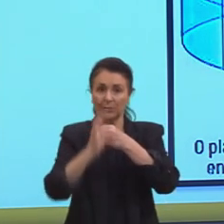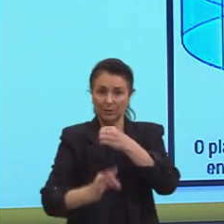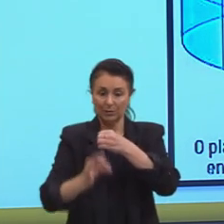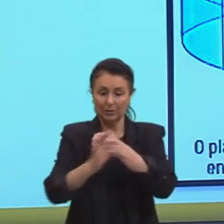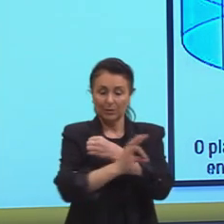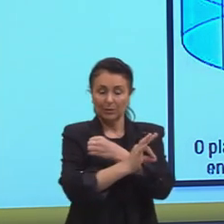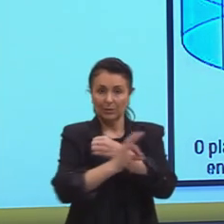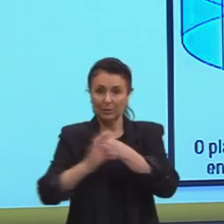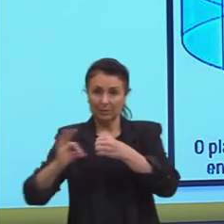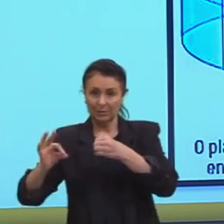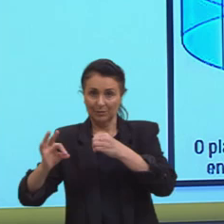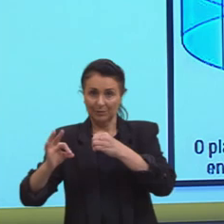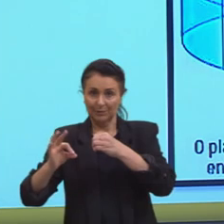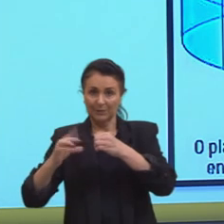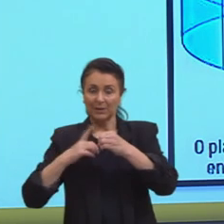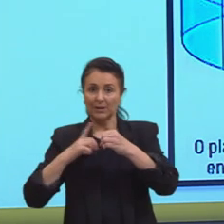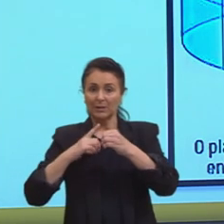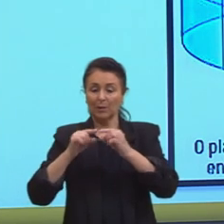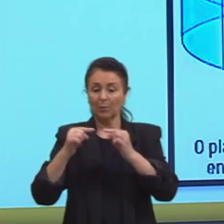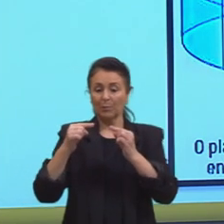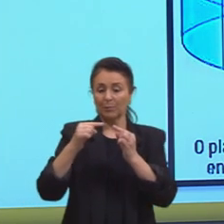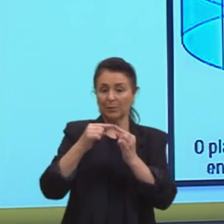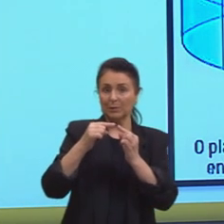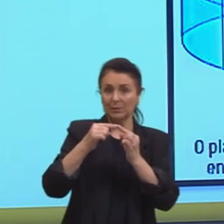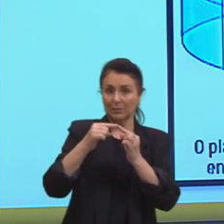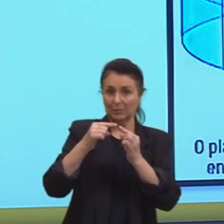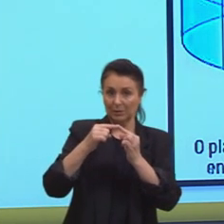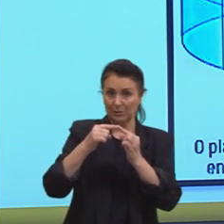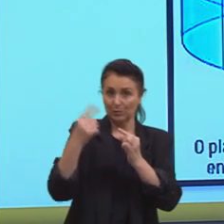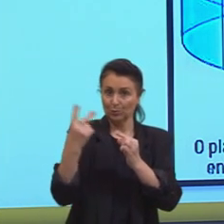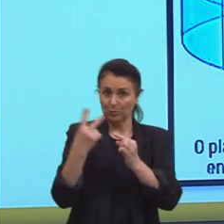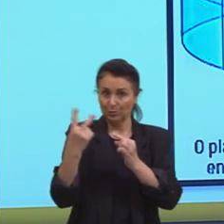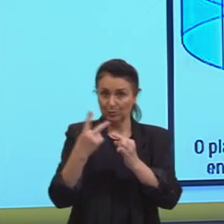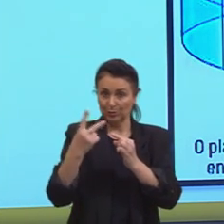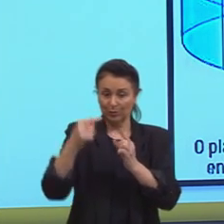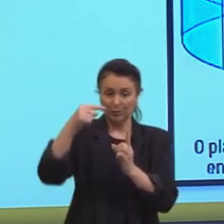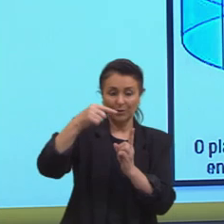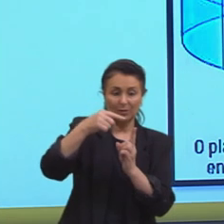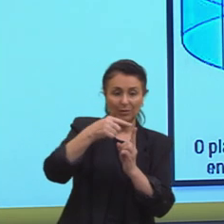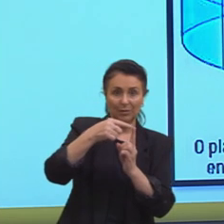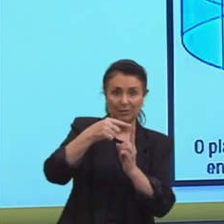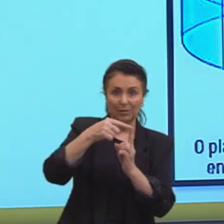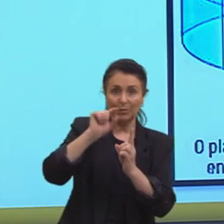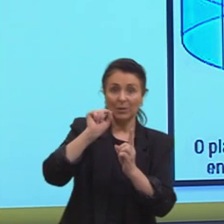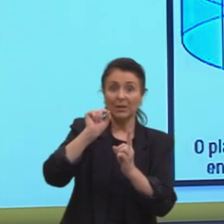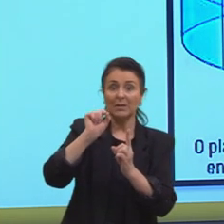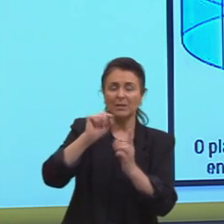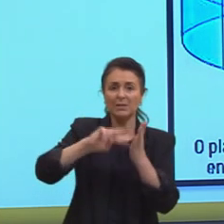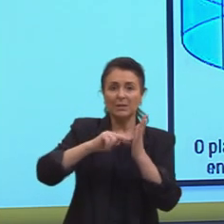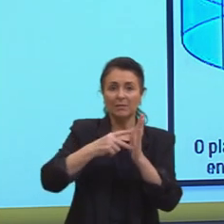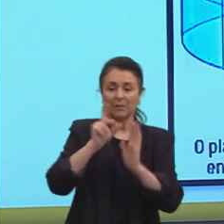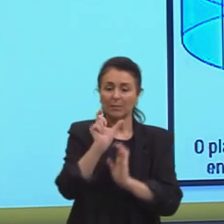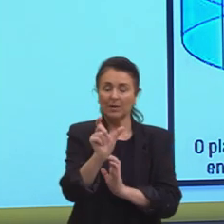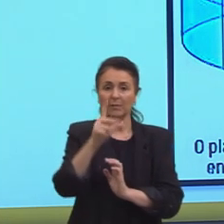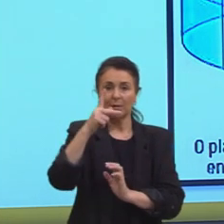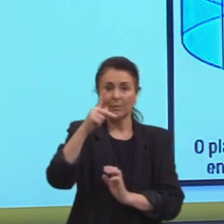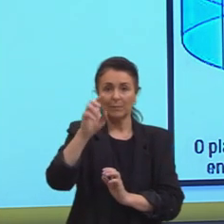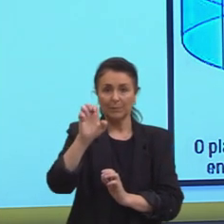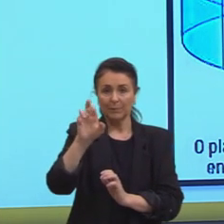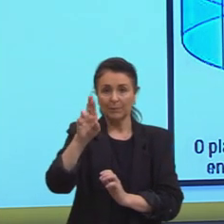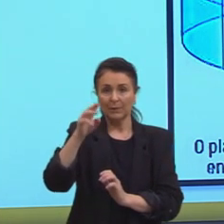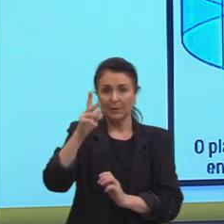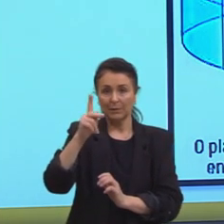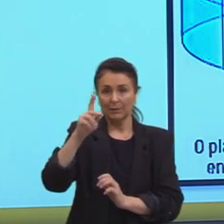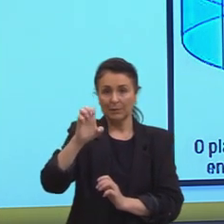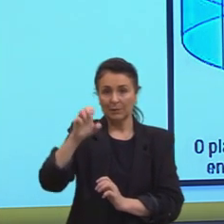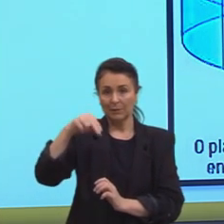entre si. E aí já entra conceito lógico-matemático do que é, então, perpendicular. Perpendicular, então,